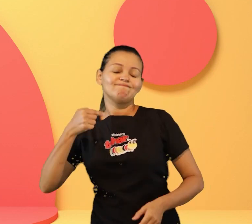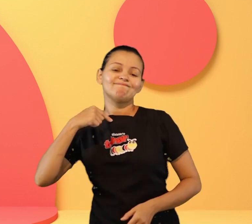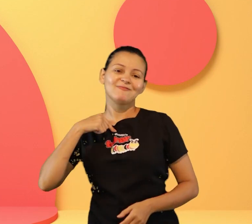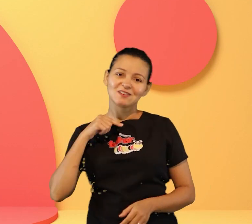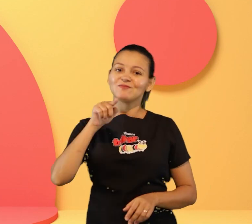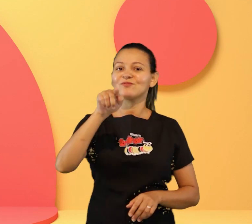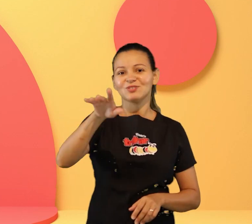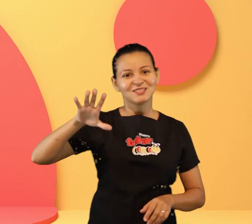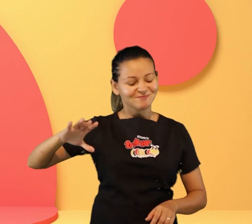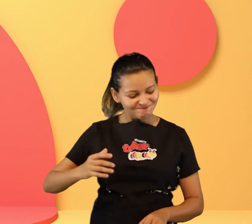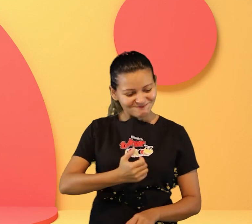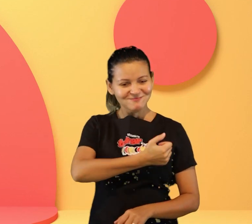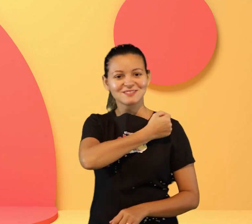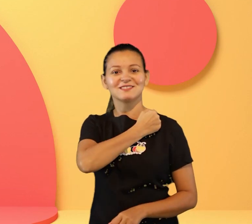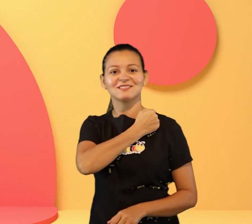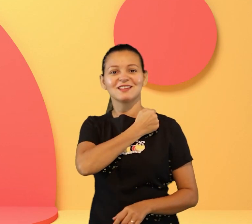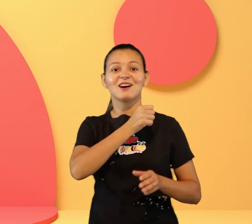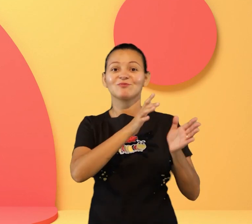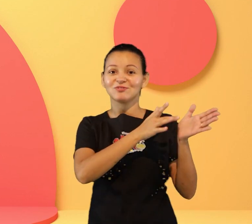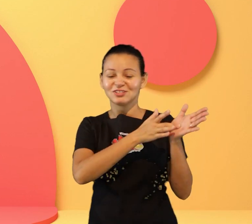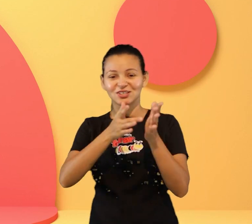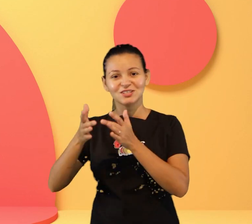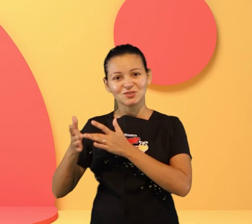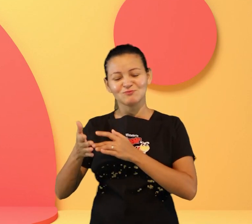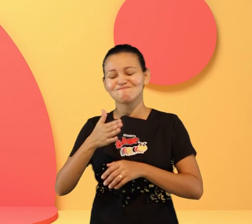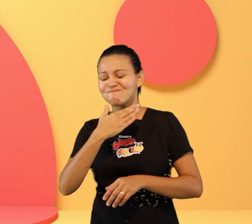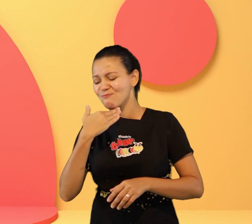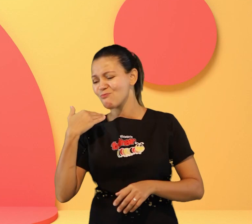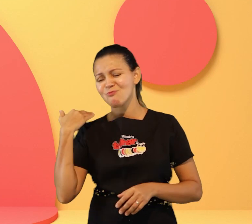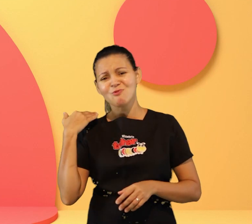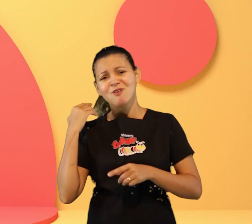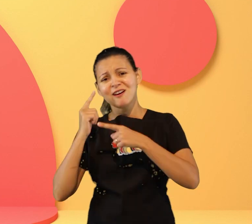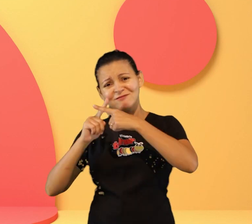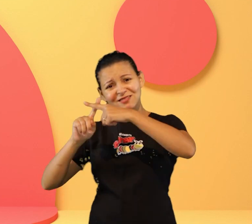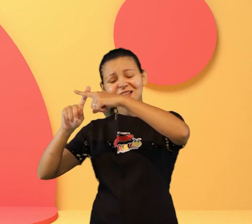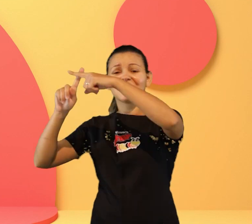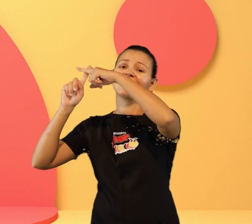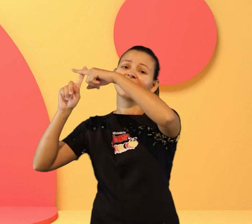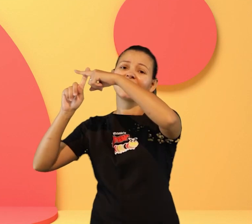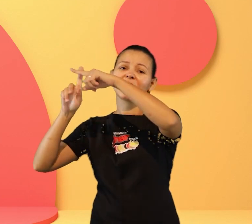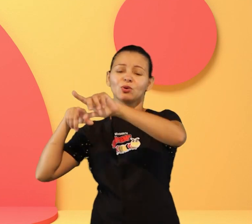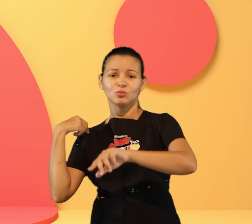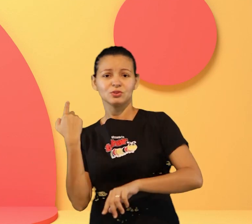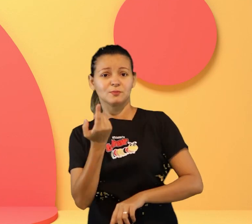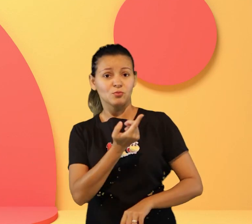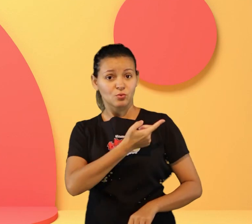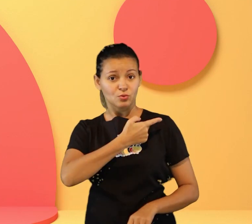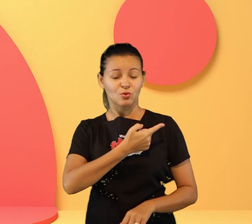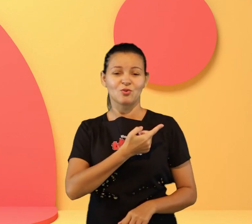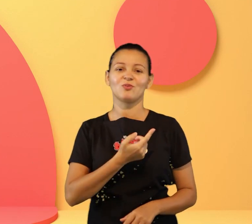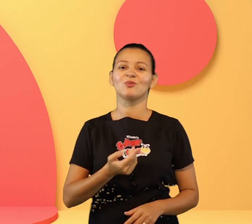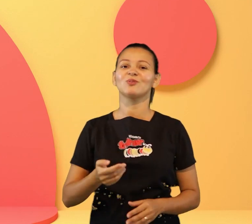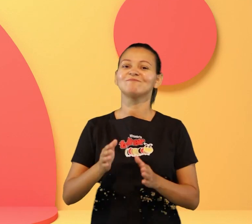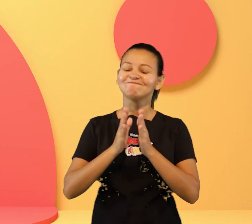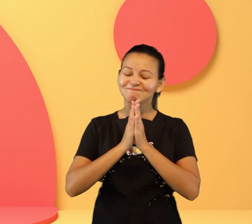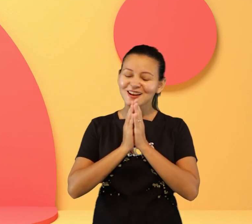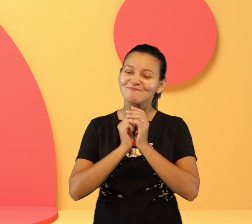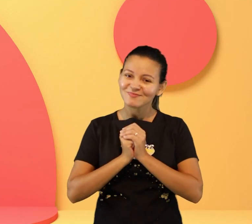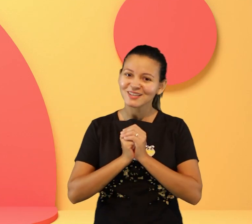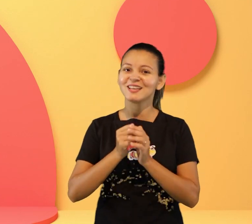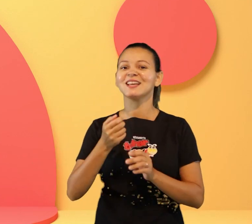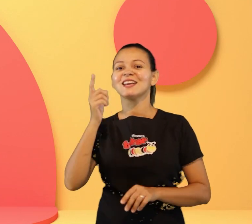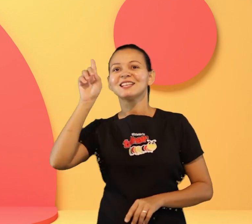eu e você né? nós somos salvos por meio do sacrifício de Jesus então que possamos ser gratos por esse sacrifício